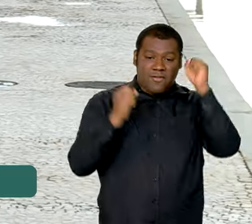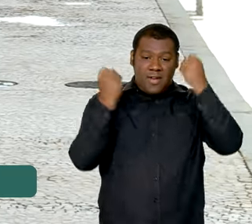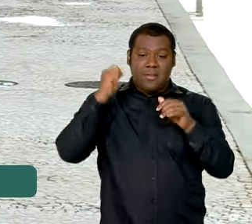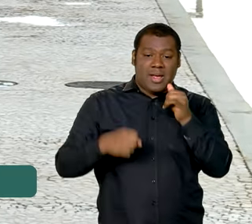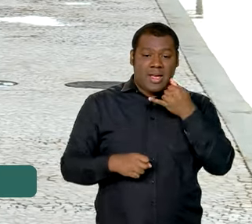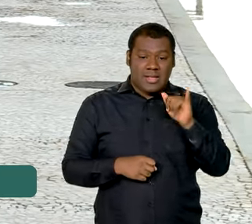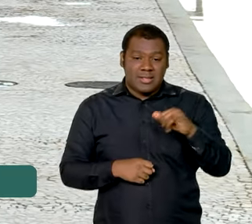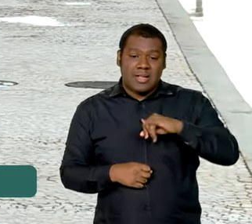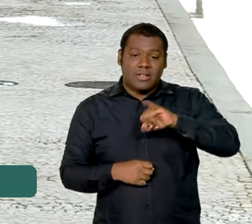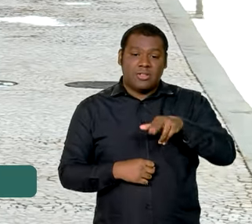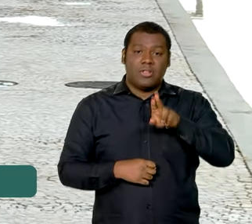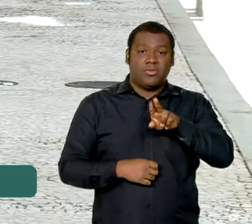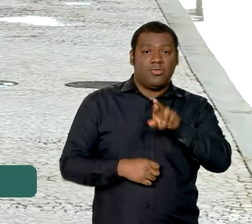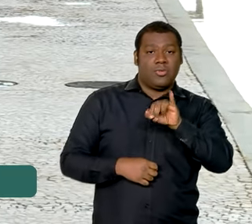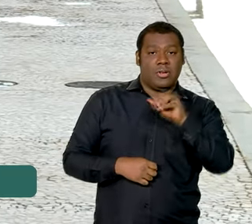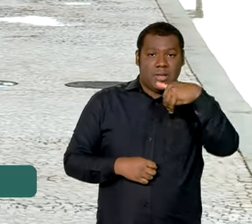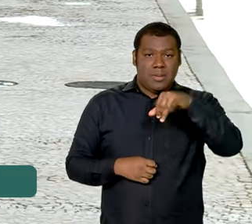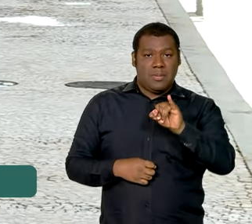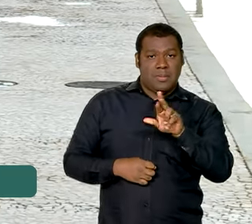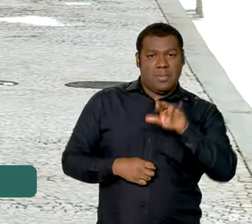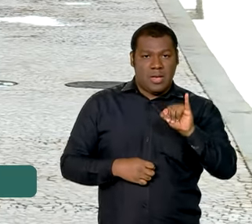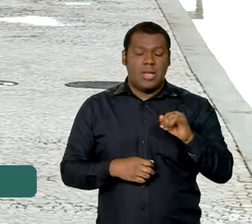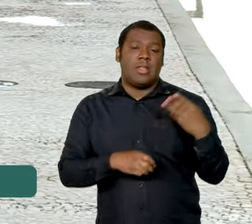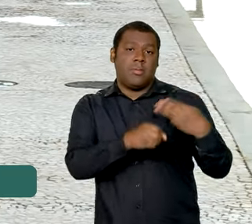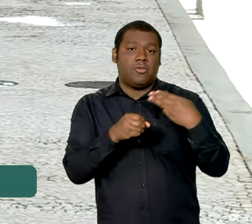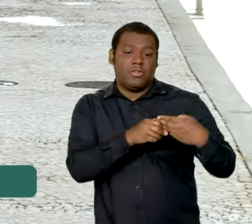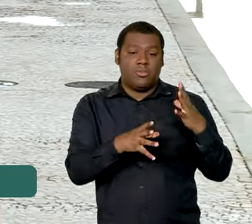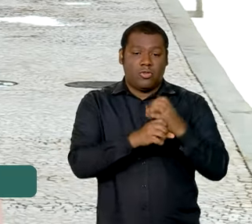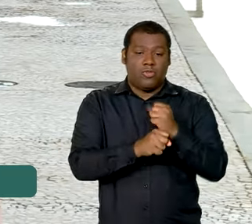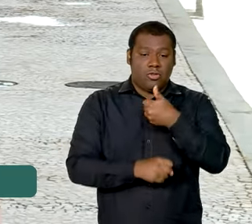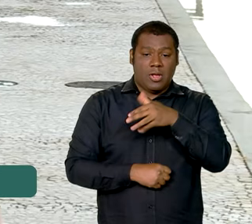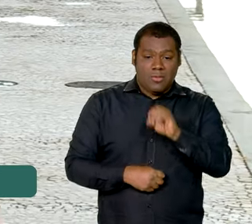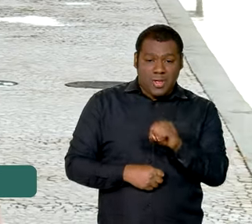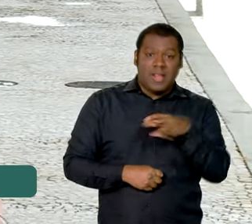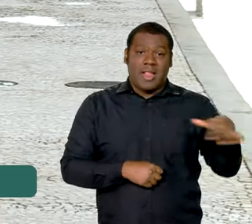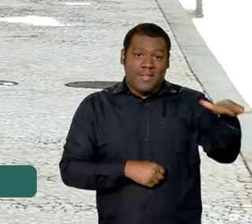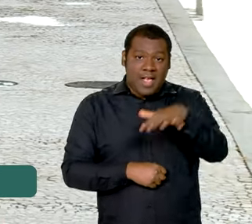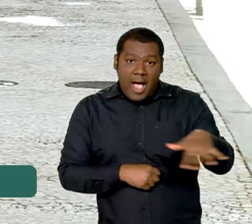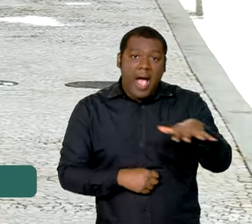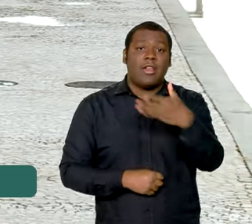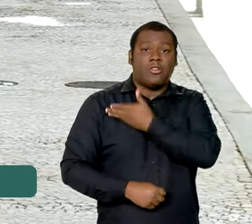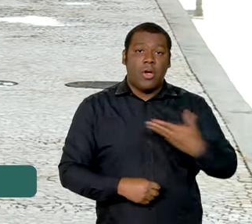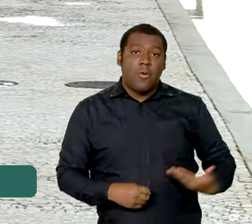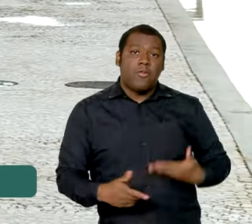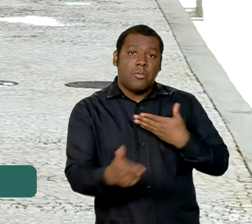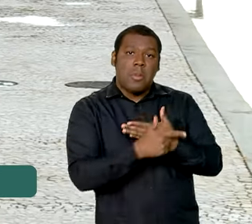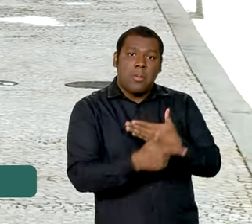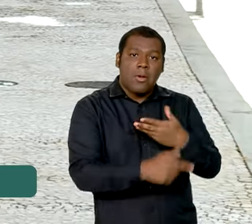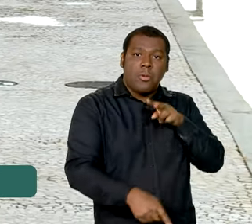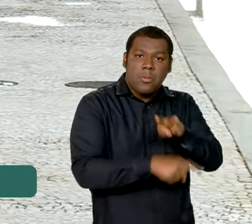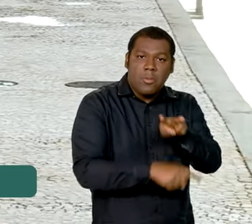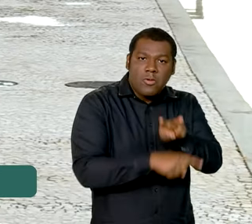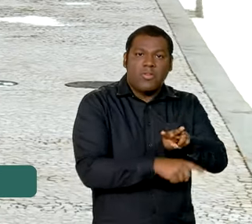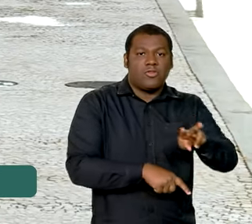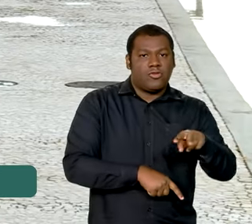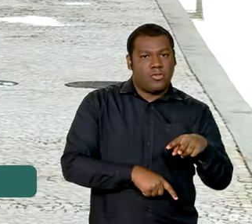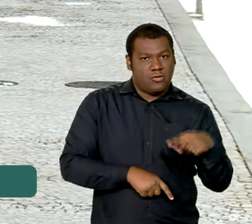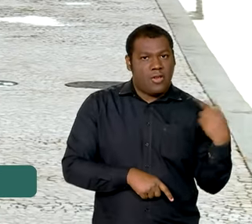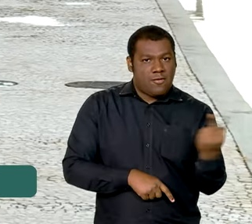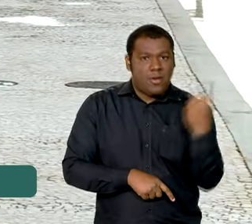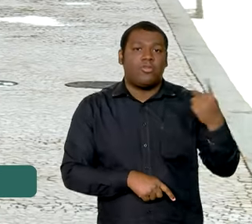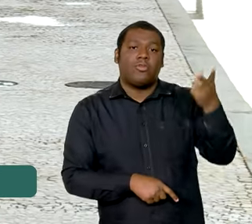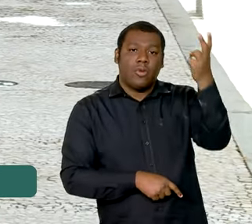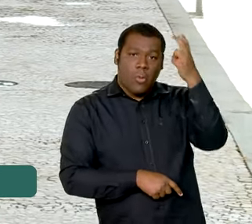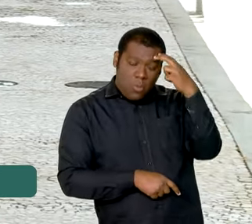mais dez municípios. Com a medida, a área deverá ser preservada e valorizada no sentido cultural e natural,